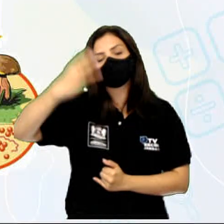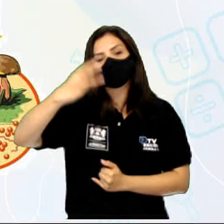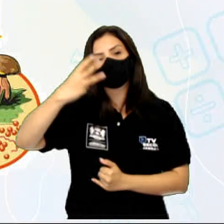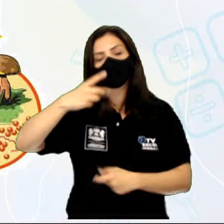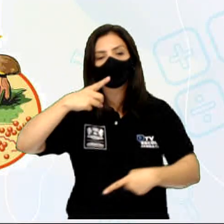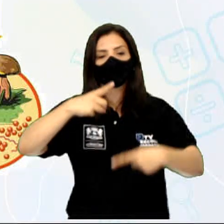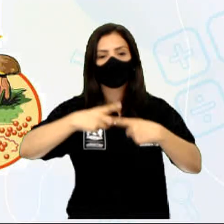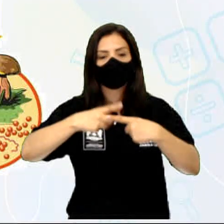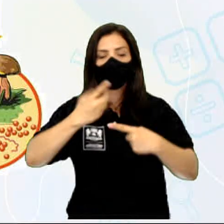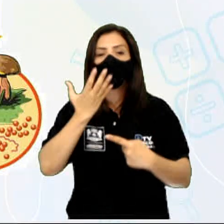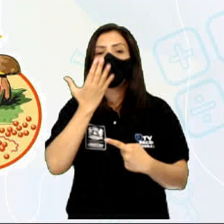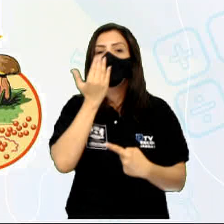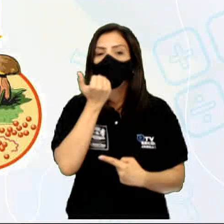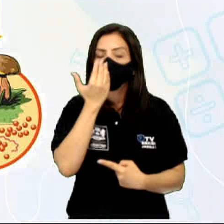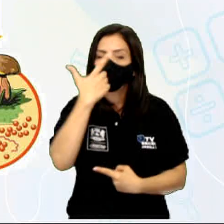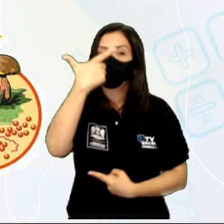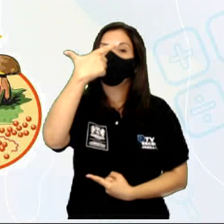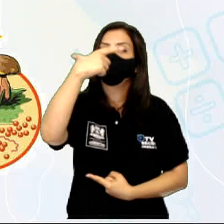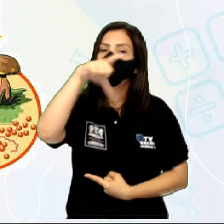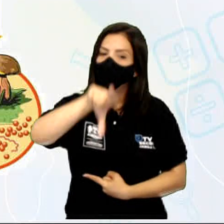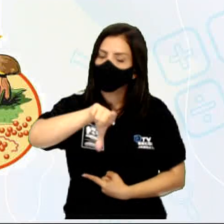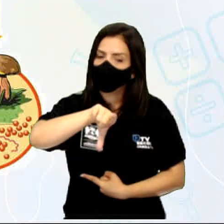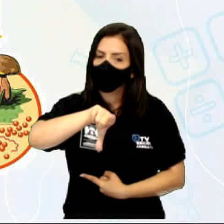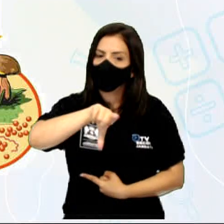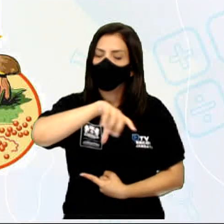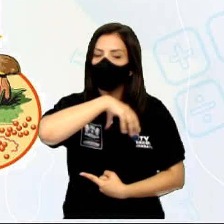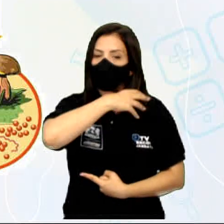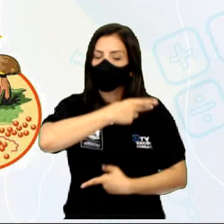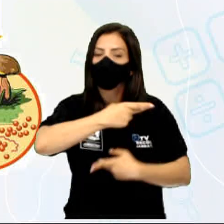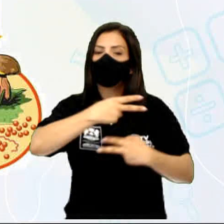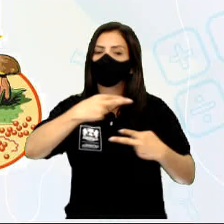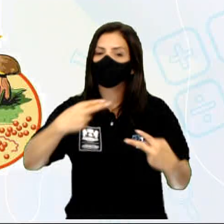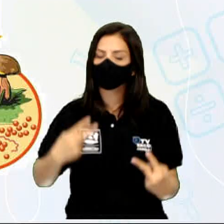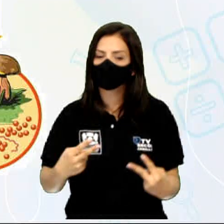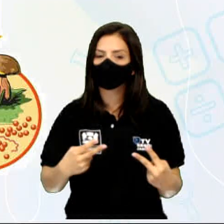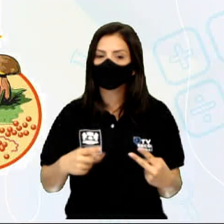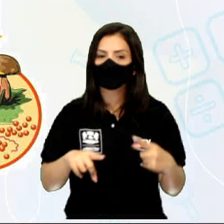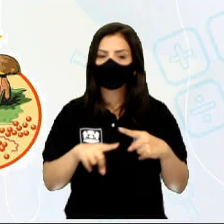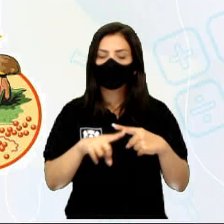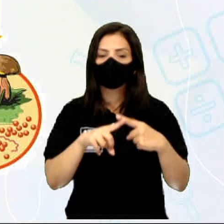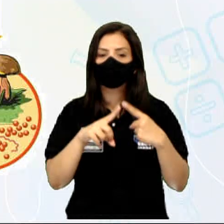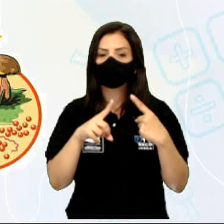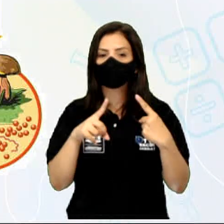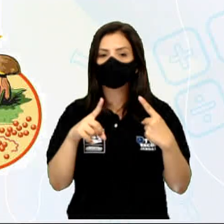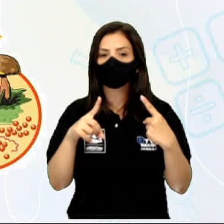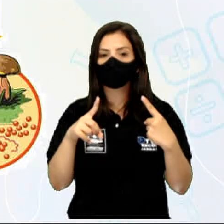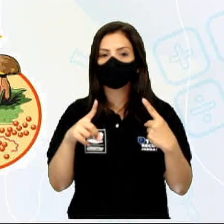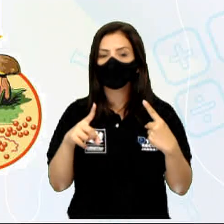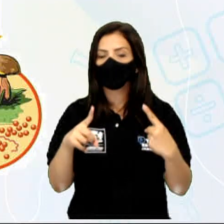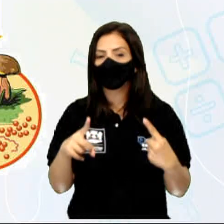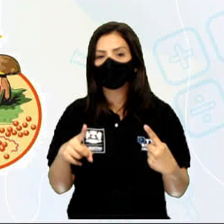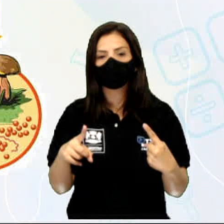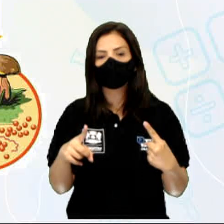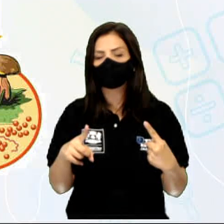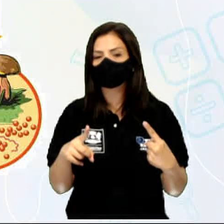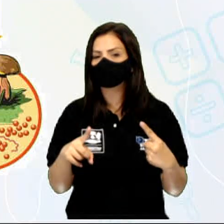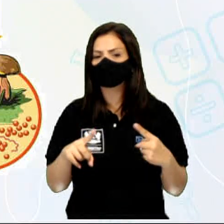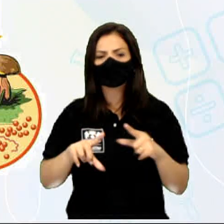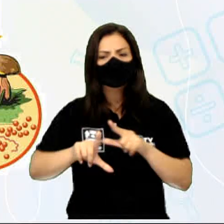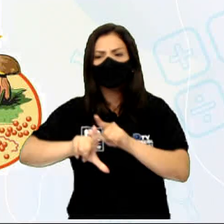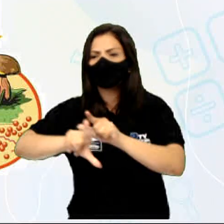come outros animais, se alimenta de outros animais, mas não tem nenhum predador que se alimente